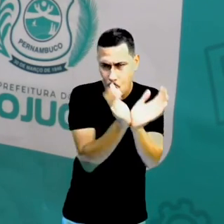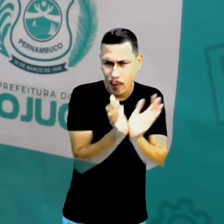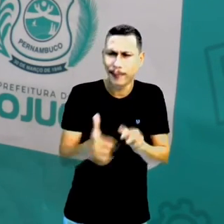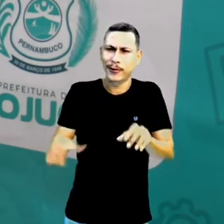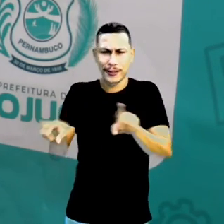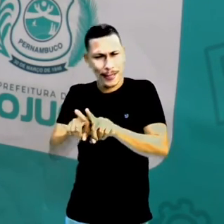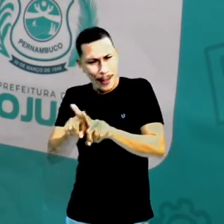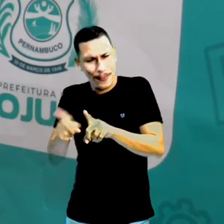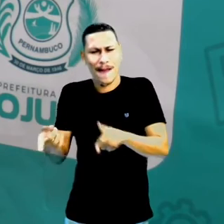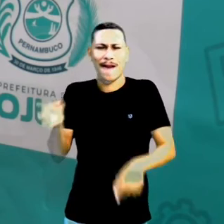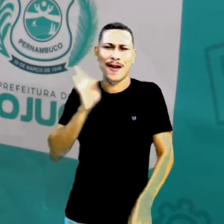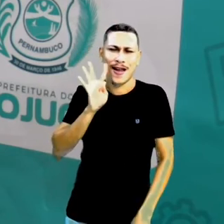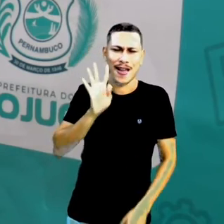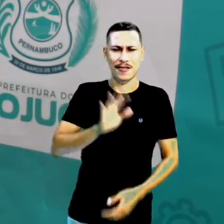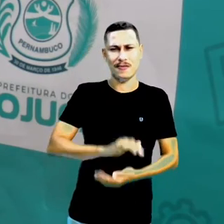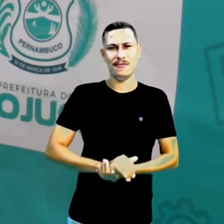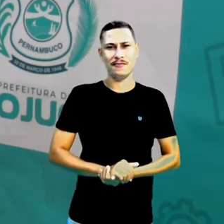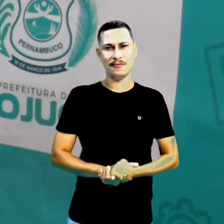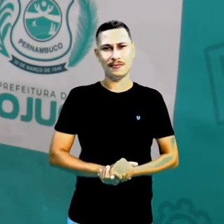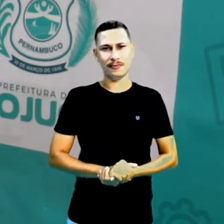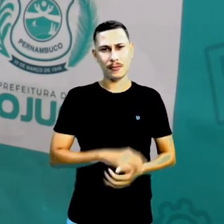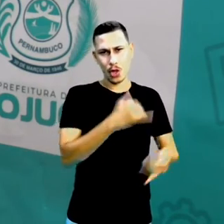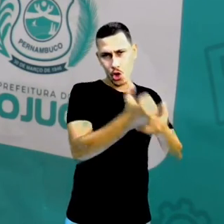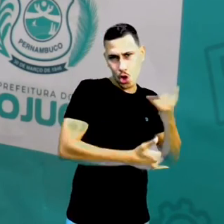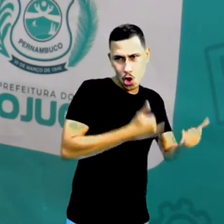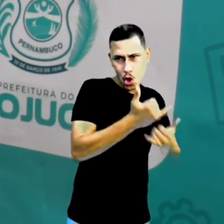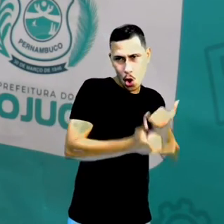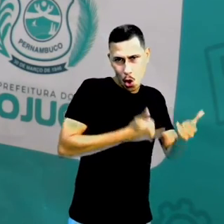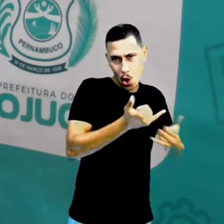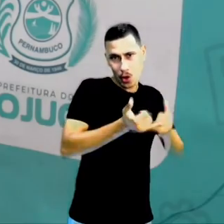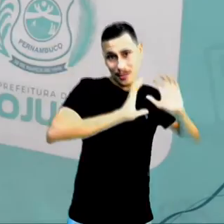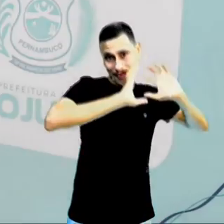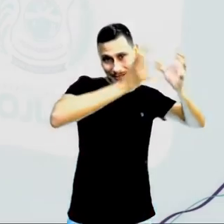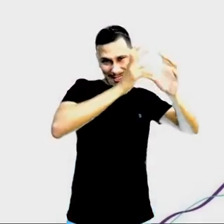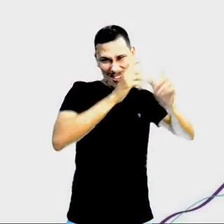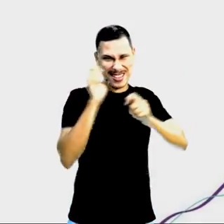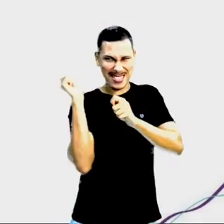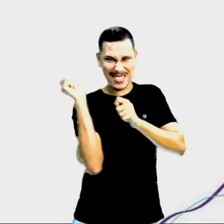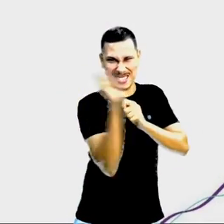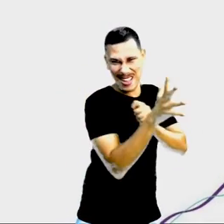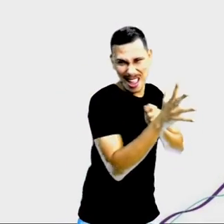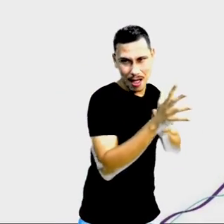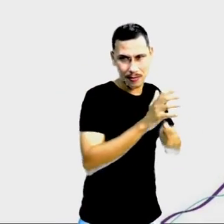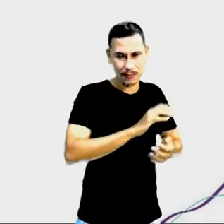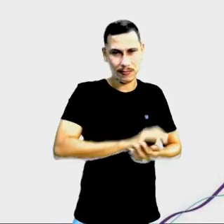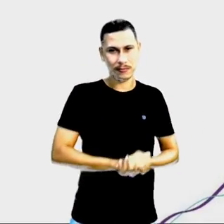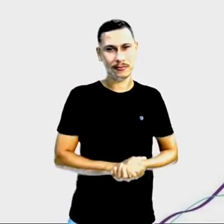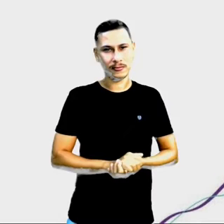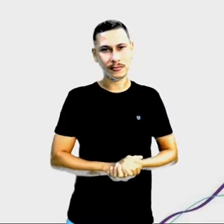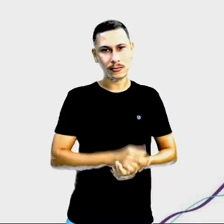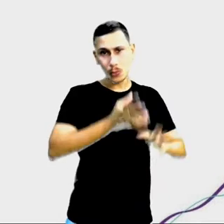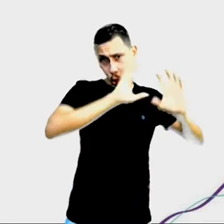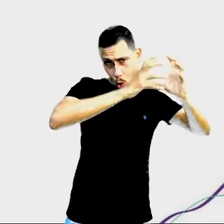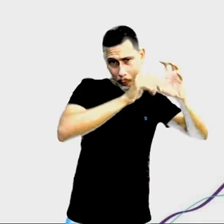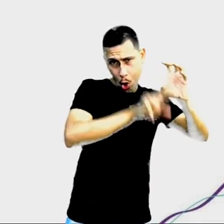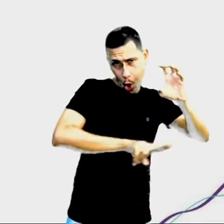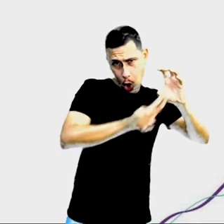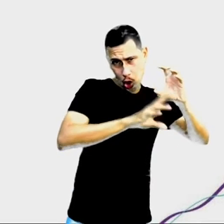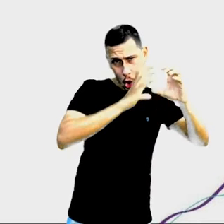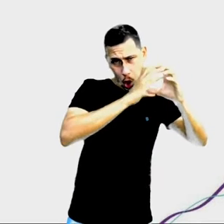bem divertidas Que é o jogo de queimada Que as crianças se juntam para jogar Com a bola